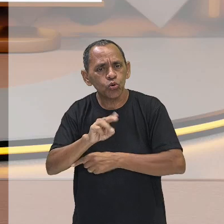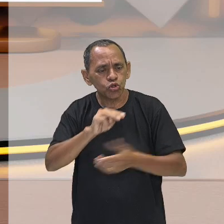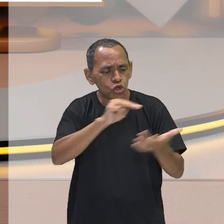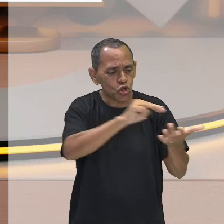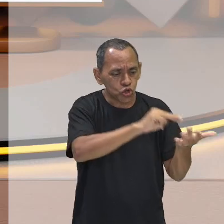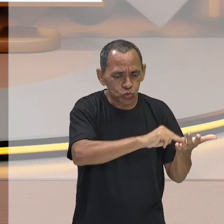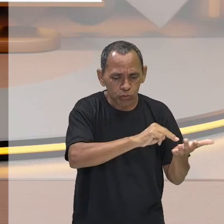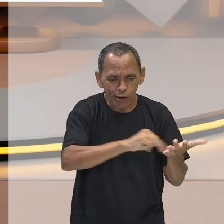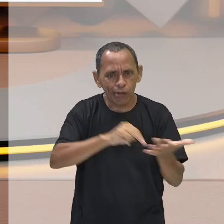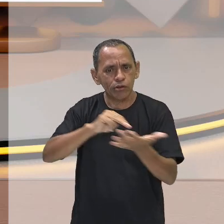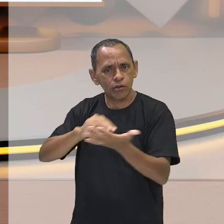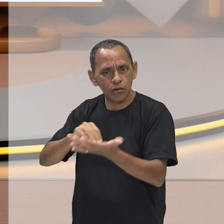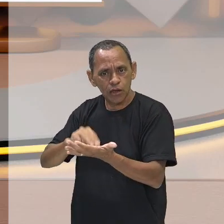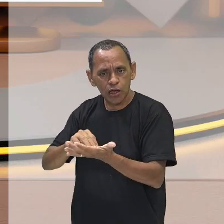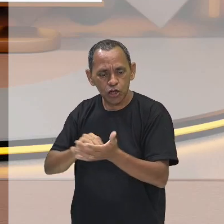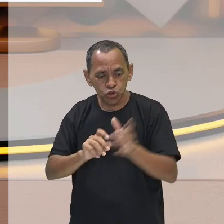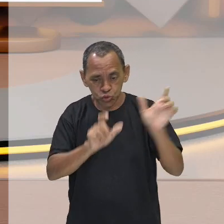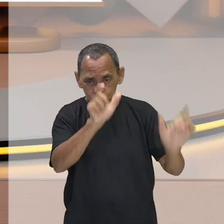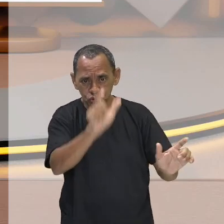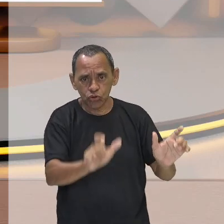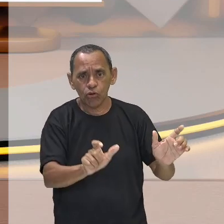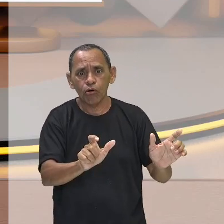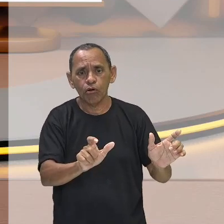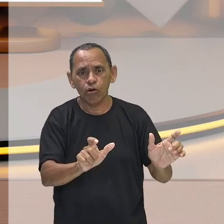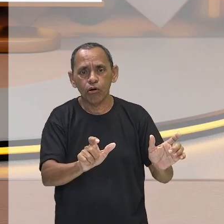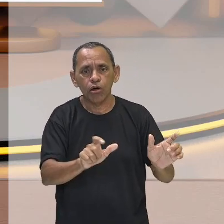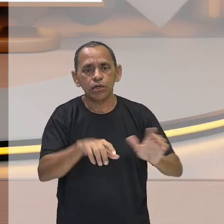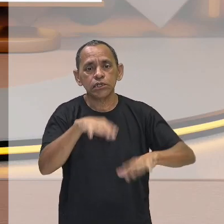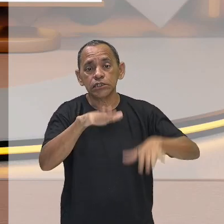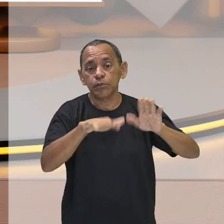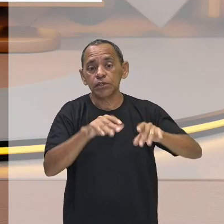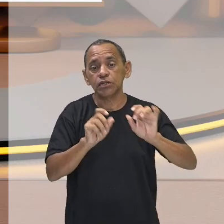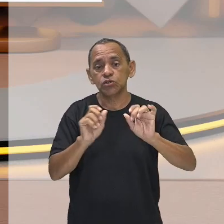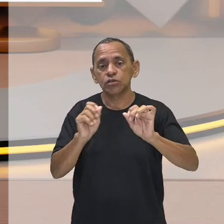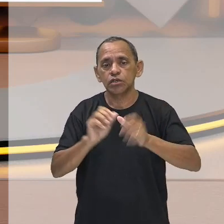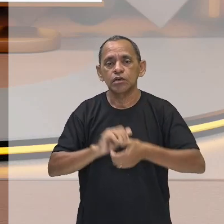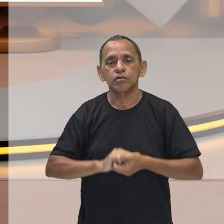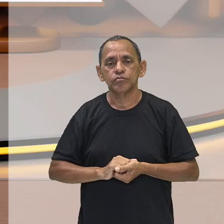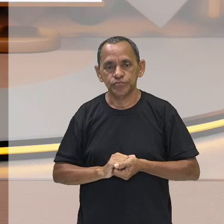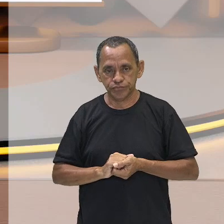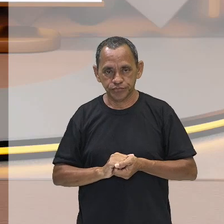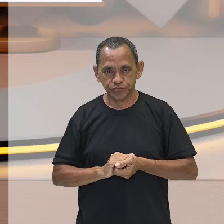dependendo, finalmente,